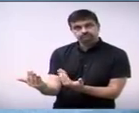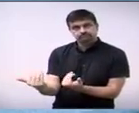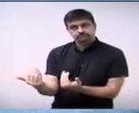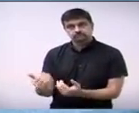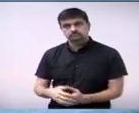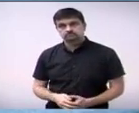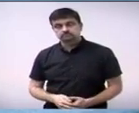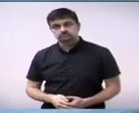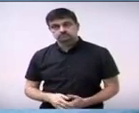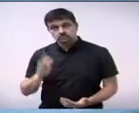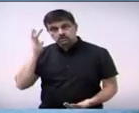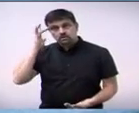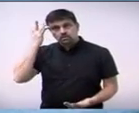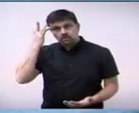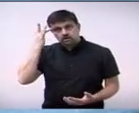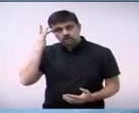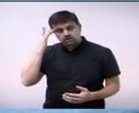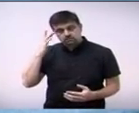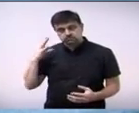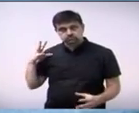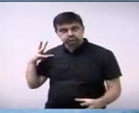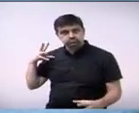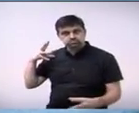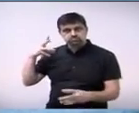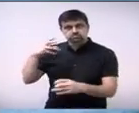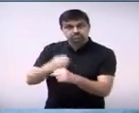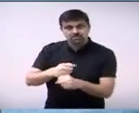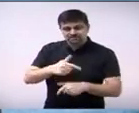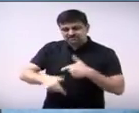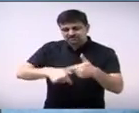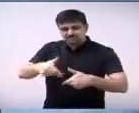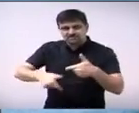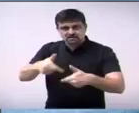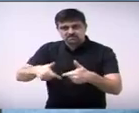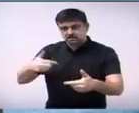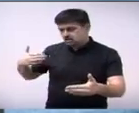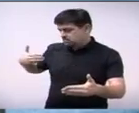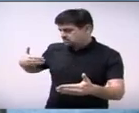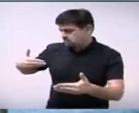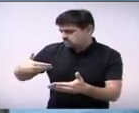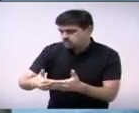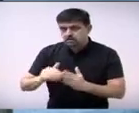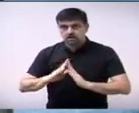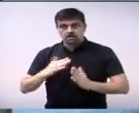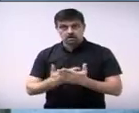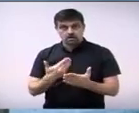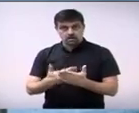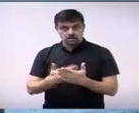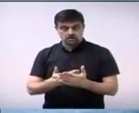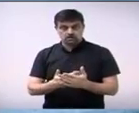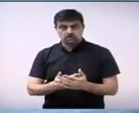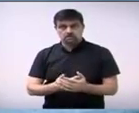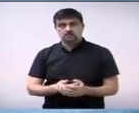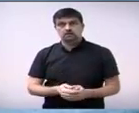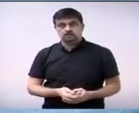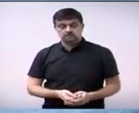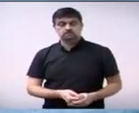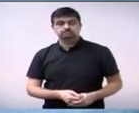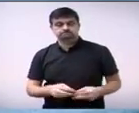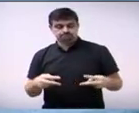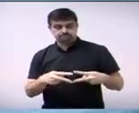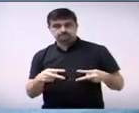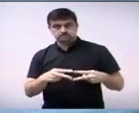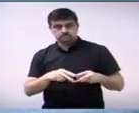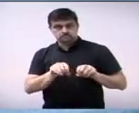que, por todo o trabalho dela desenvolvido, não só na rede municipal de educação, mas também